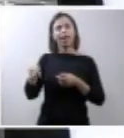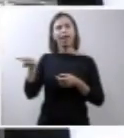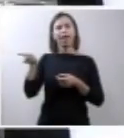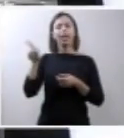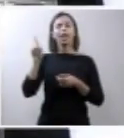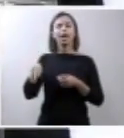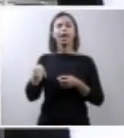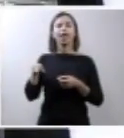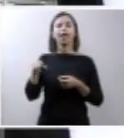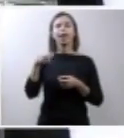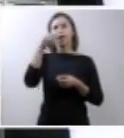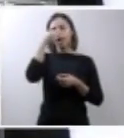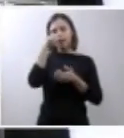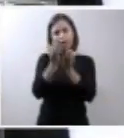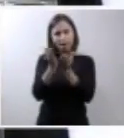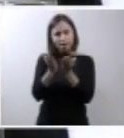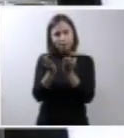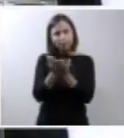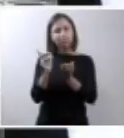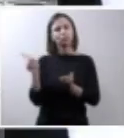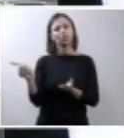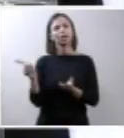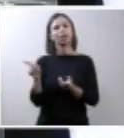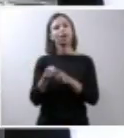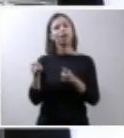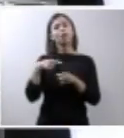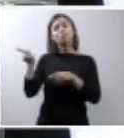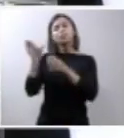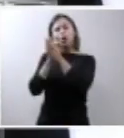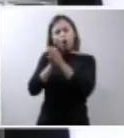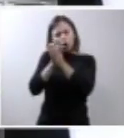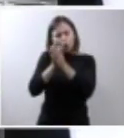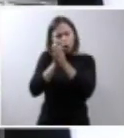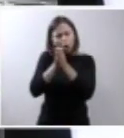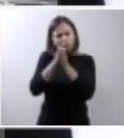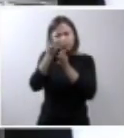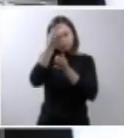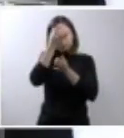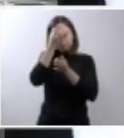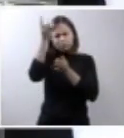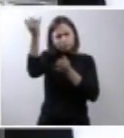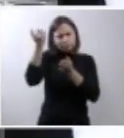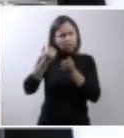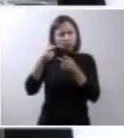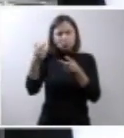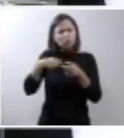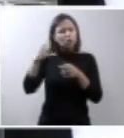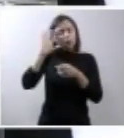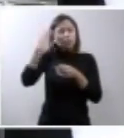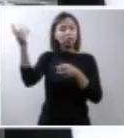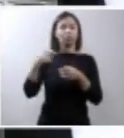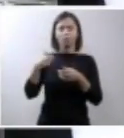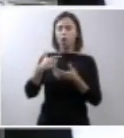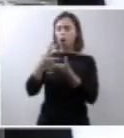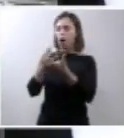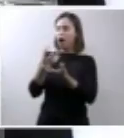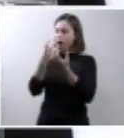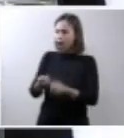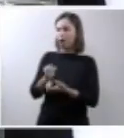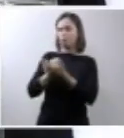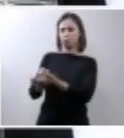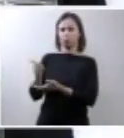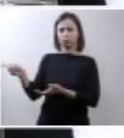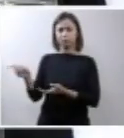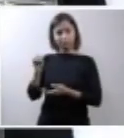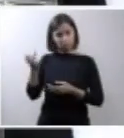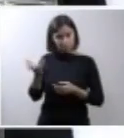Bíblia, peça a Deus, certo? A decisão que você tomar, para mim, está tomada. O que, se você quiser acompanhar